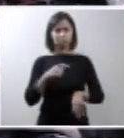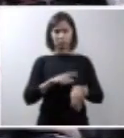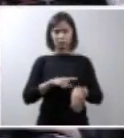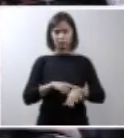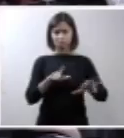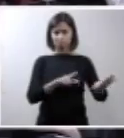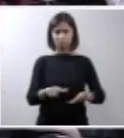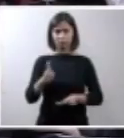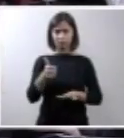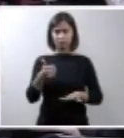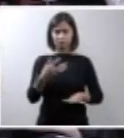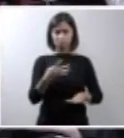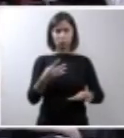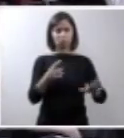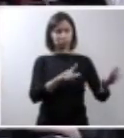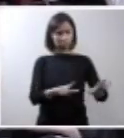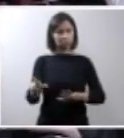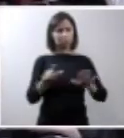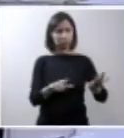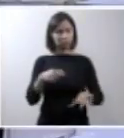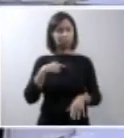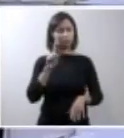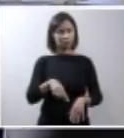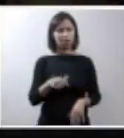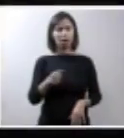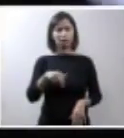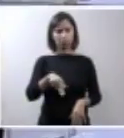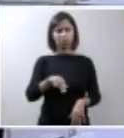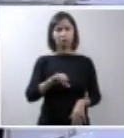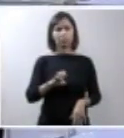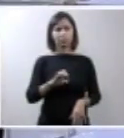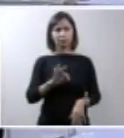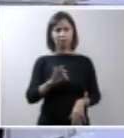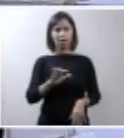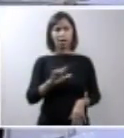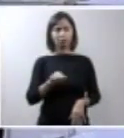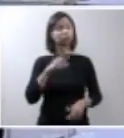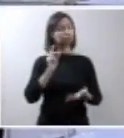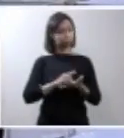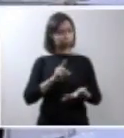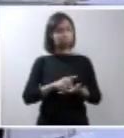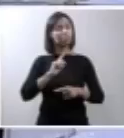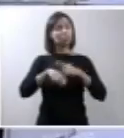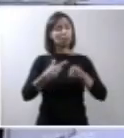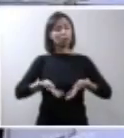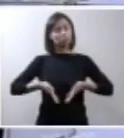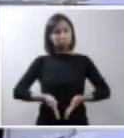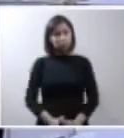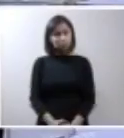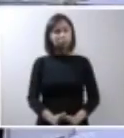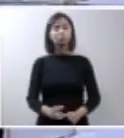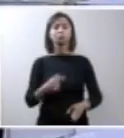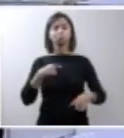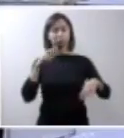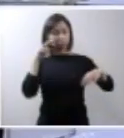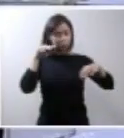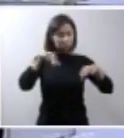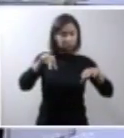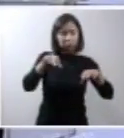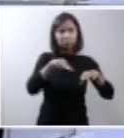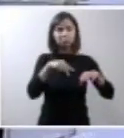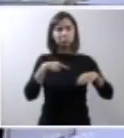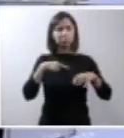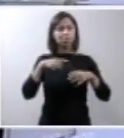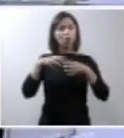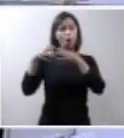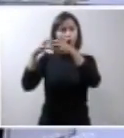semanas era de uma anencefalia e realmente essa criança quando nasceu ela apresentava a forma clínica de que os